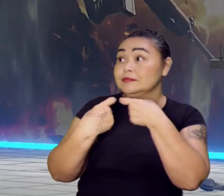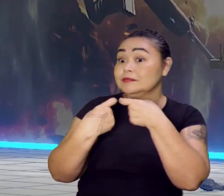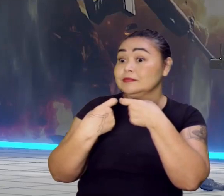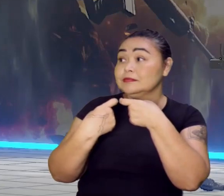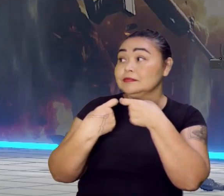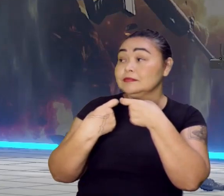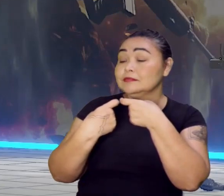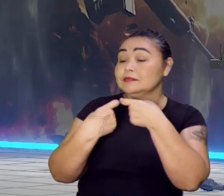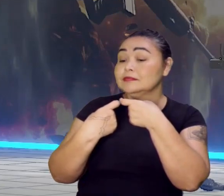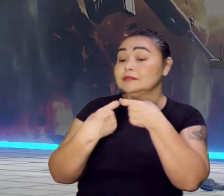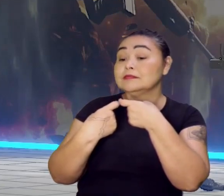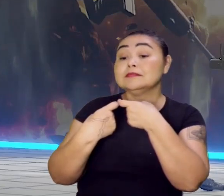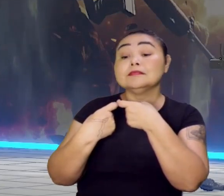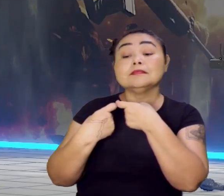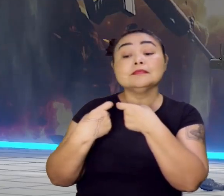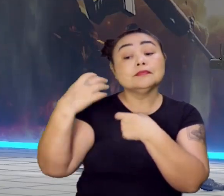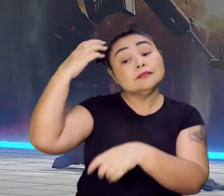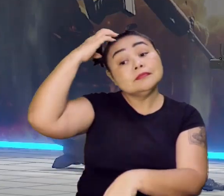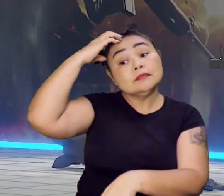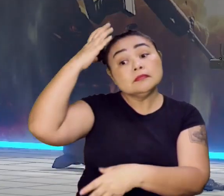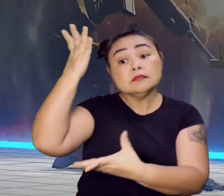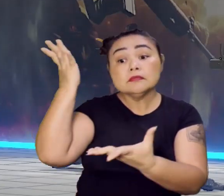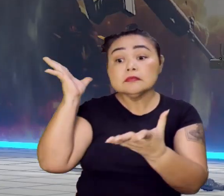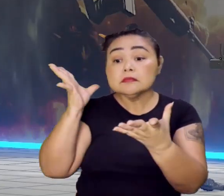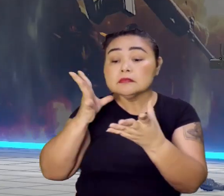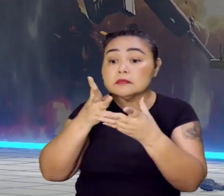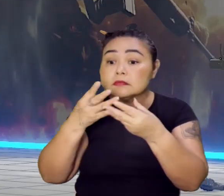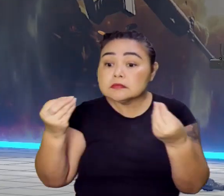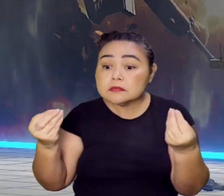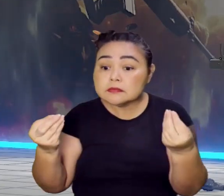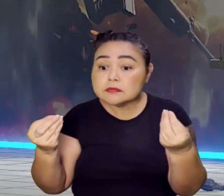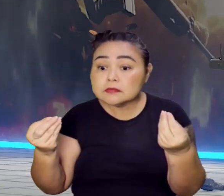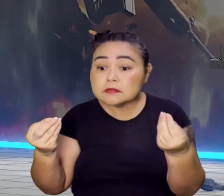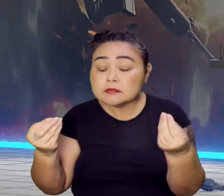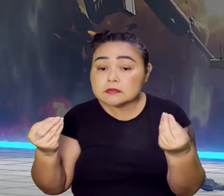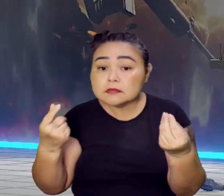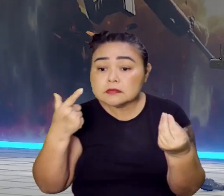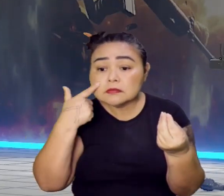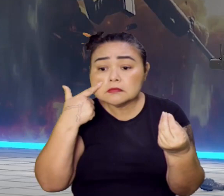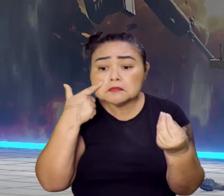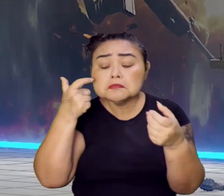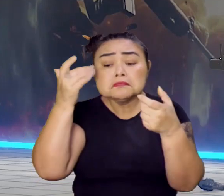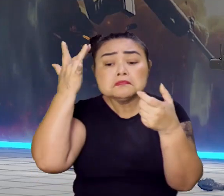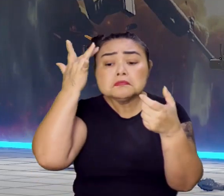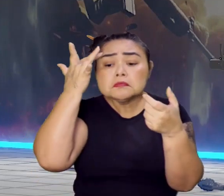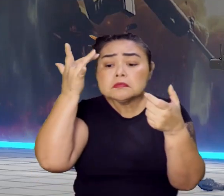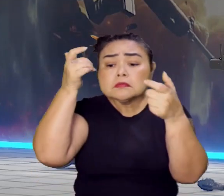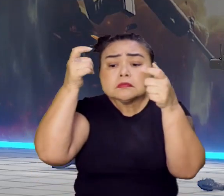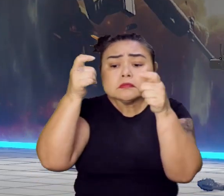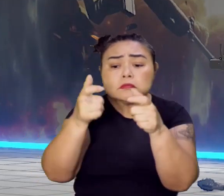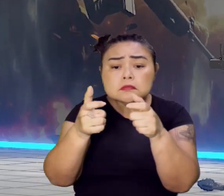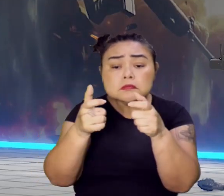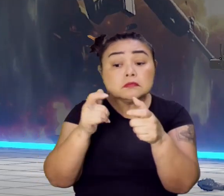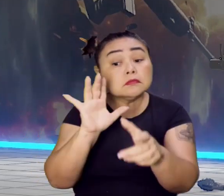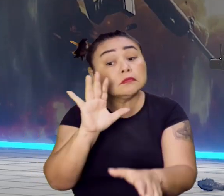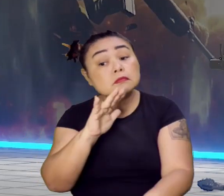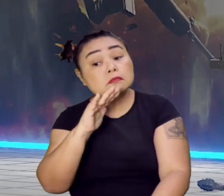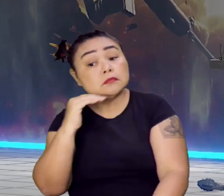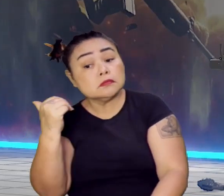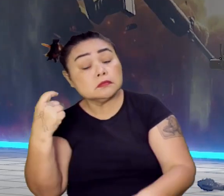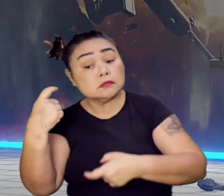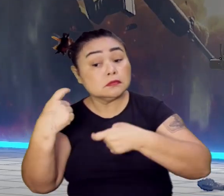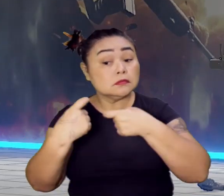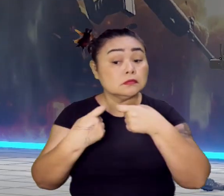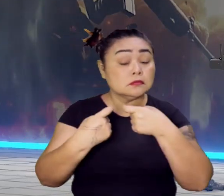E o rei desaparece nessa guerra. Não se sabe ao certo se ele morre em batalha,